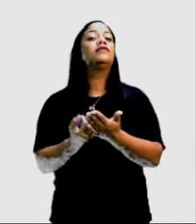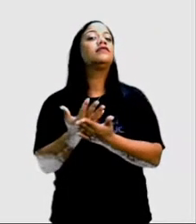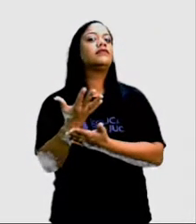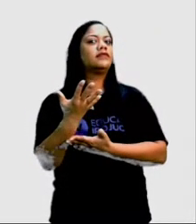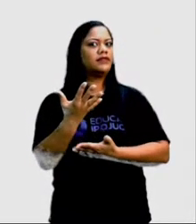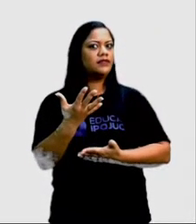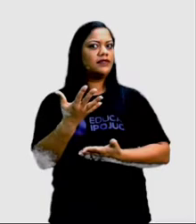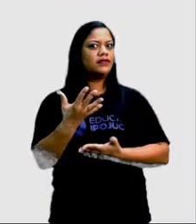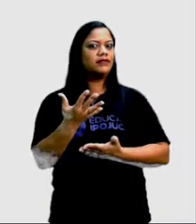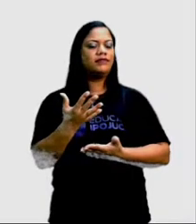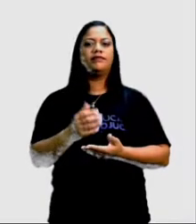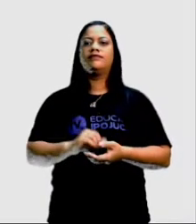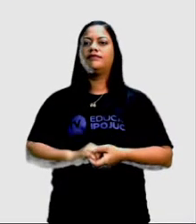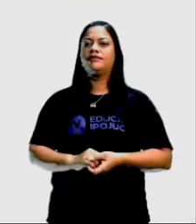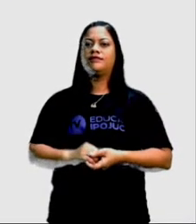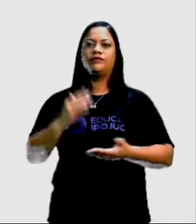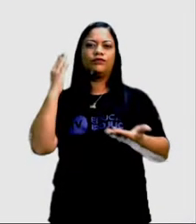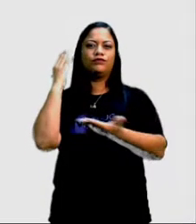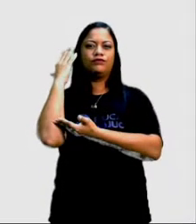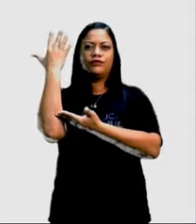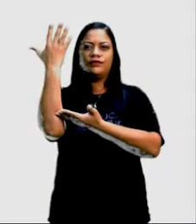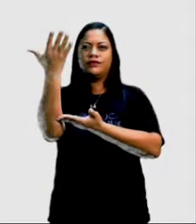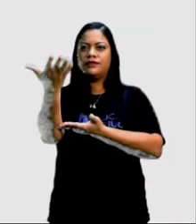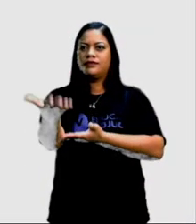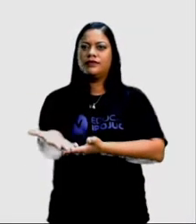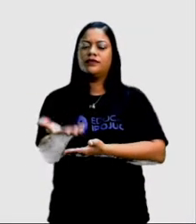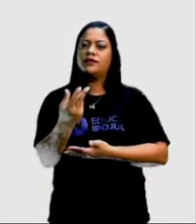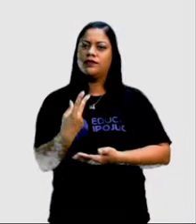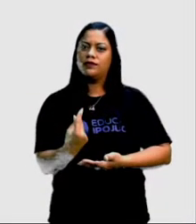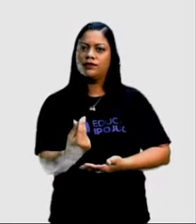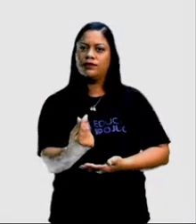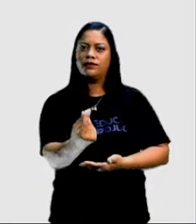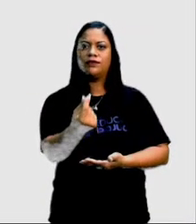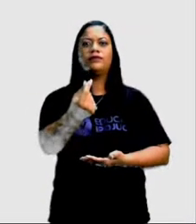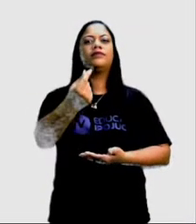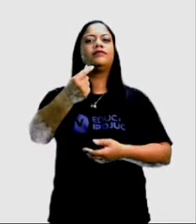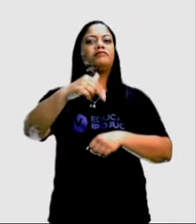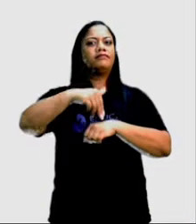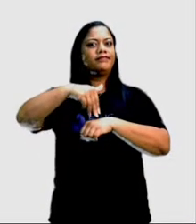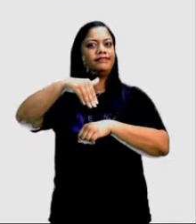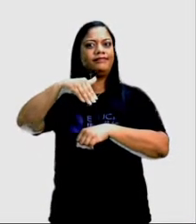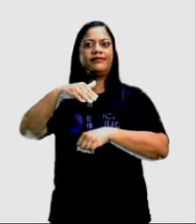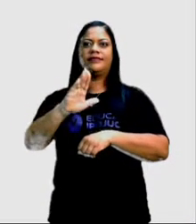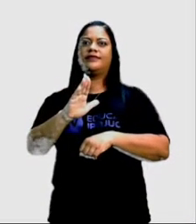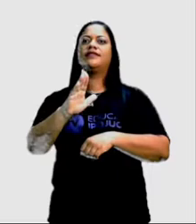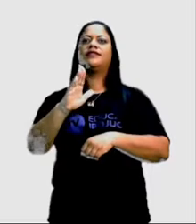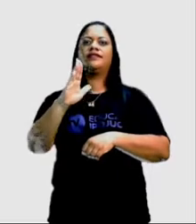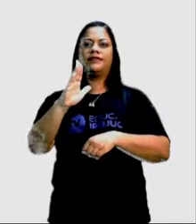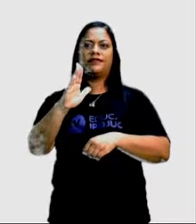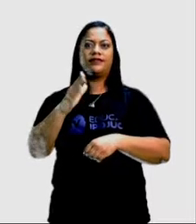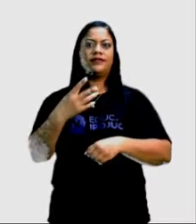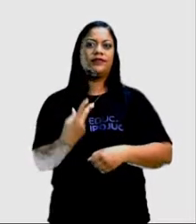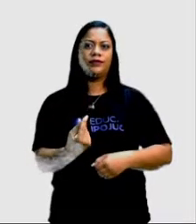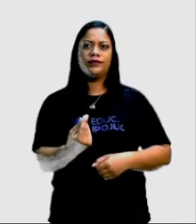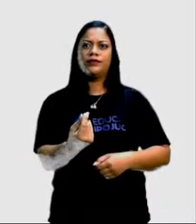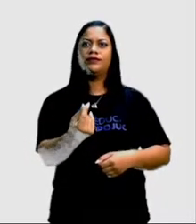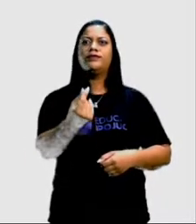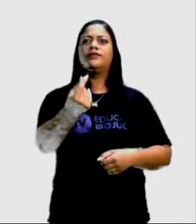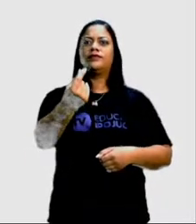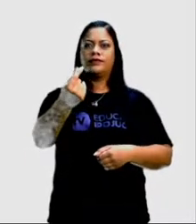O desmatamento na Amazônia continua aumentando. Observe aí, continua, a ação continua